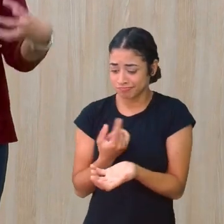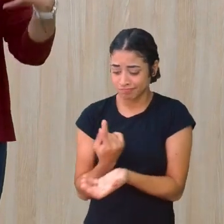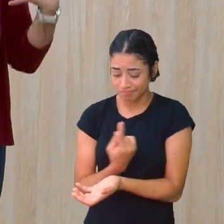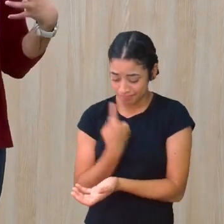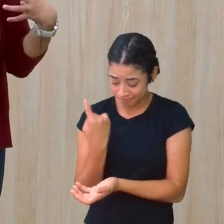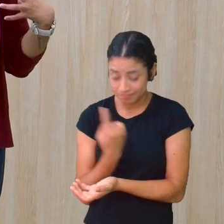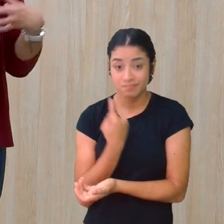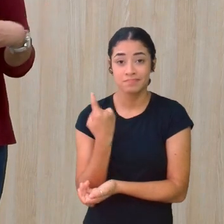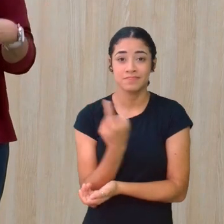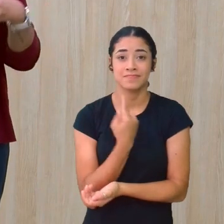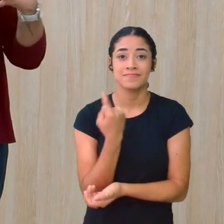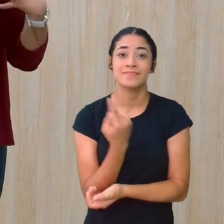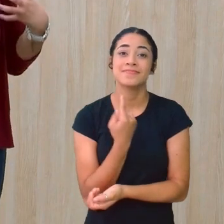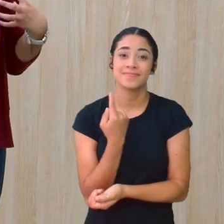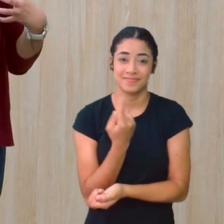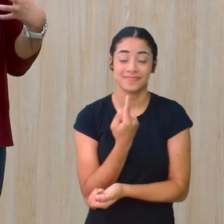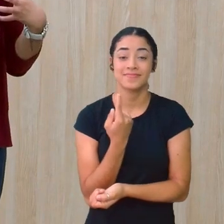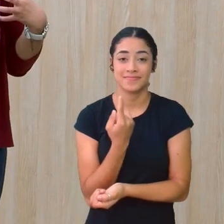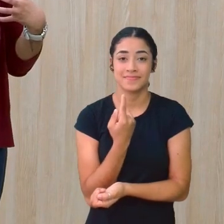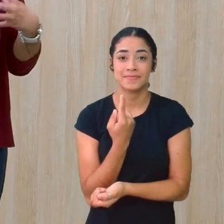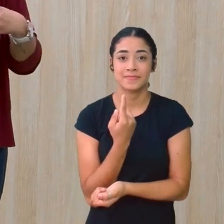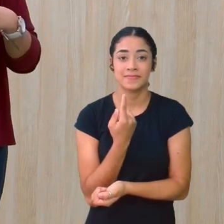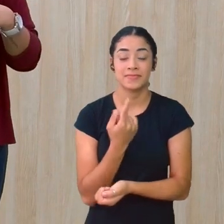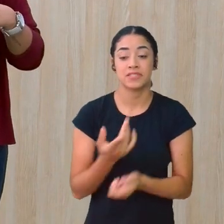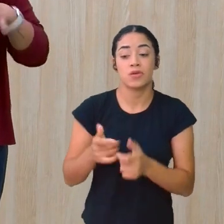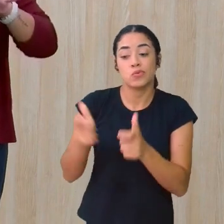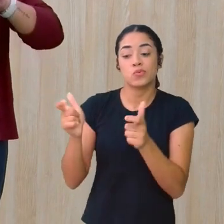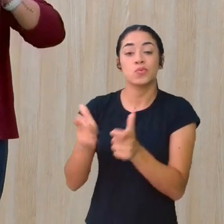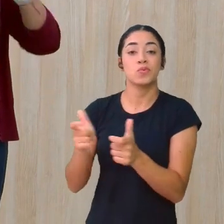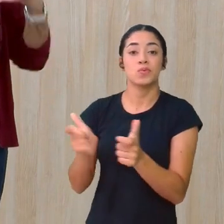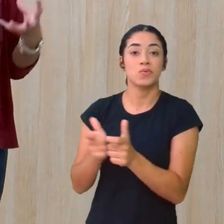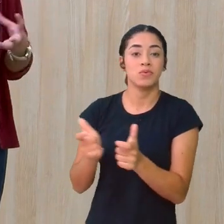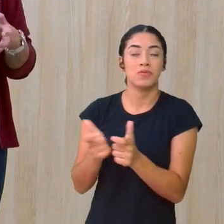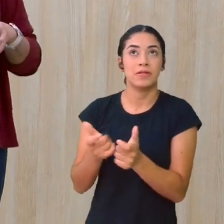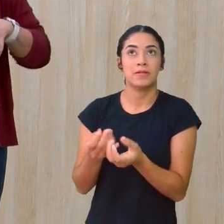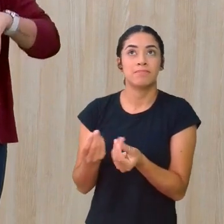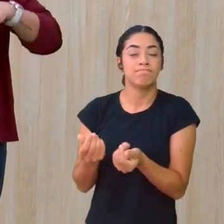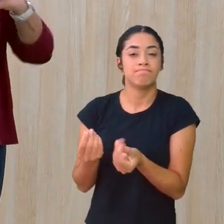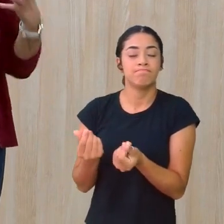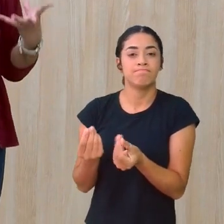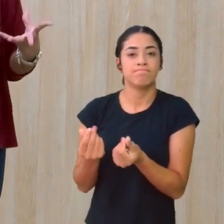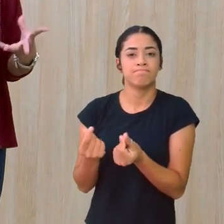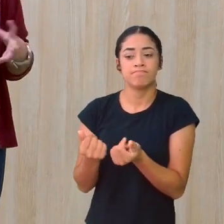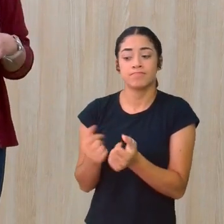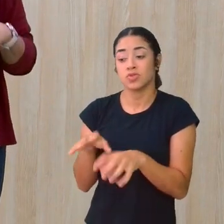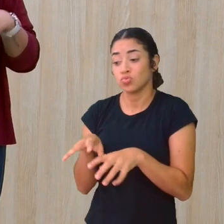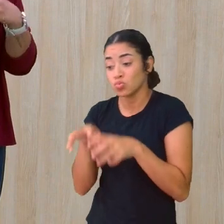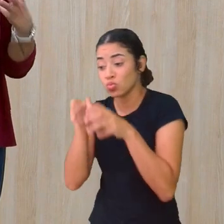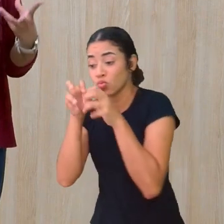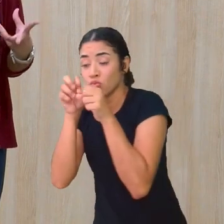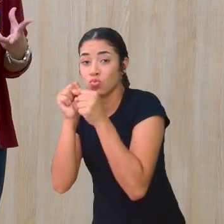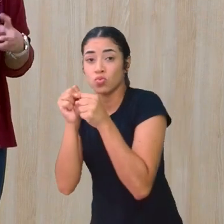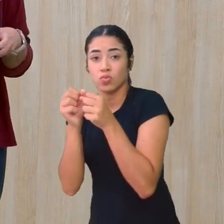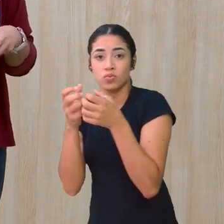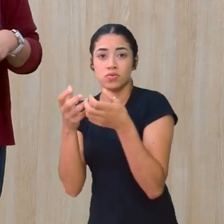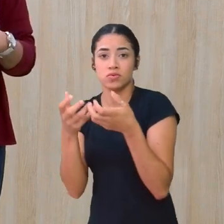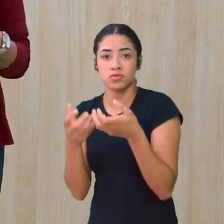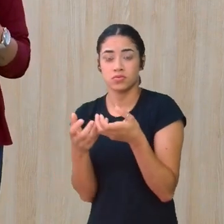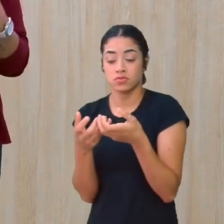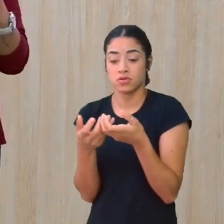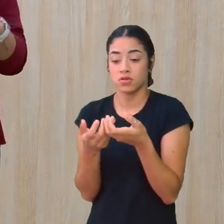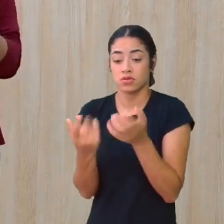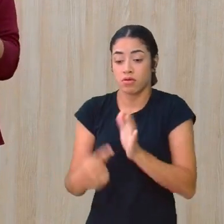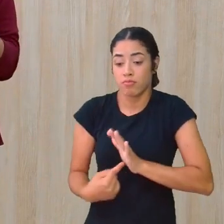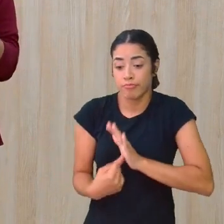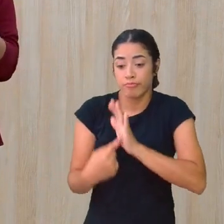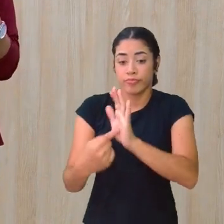acaba se isolando, ficando ali Num lugar que Obscuro, né? Que não mostra